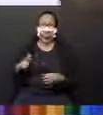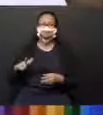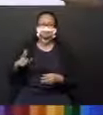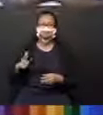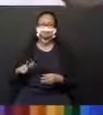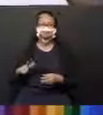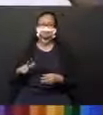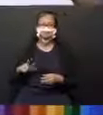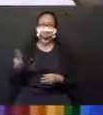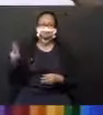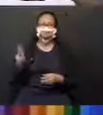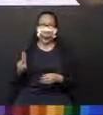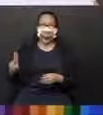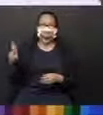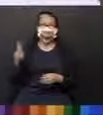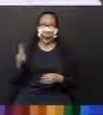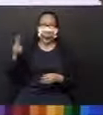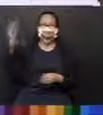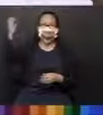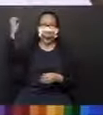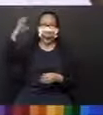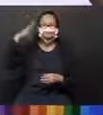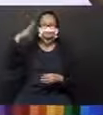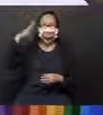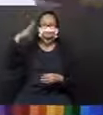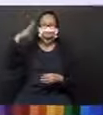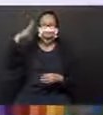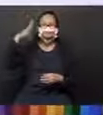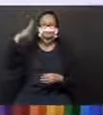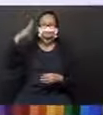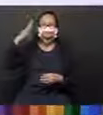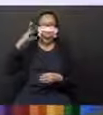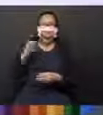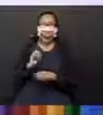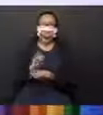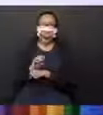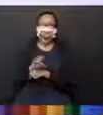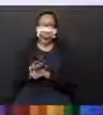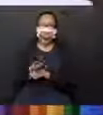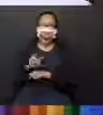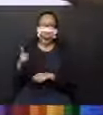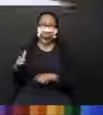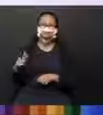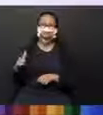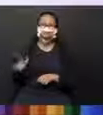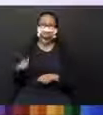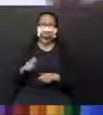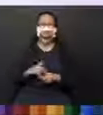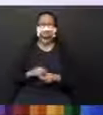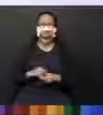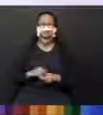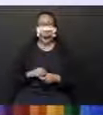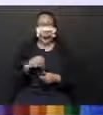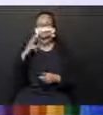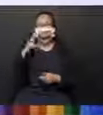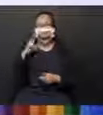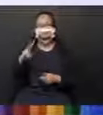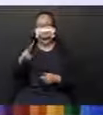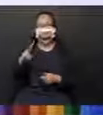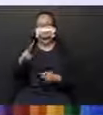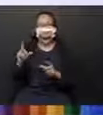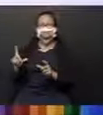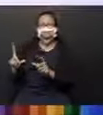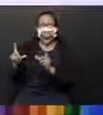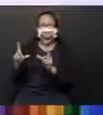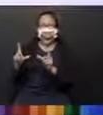a luz, uma fonte de luz que vai ser a nossa lanterna novamente. Então, olha só, observem as imagens a